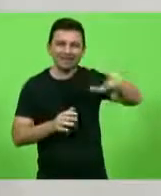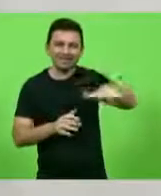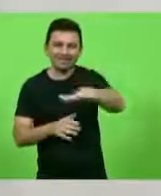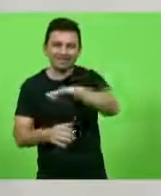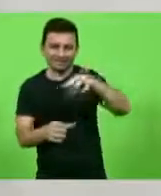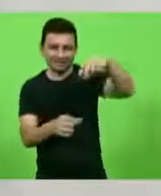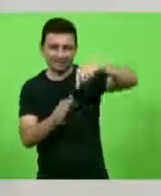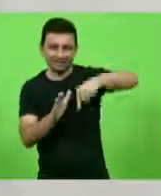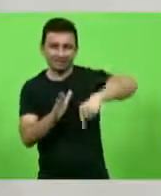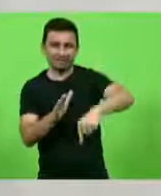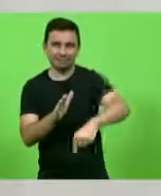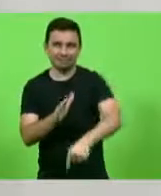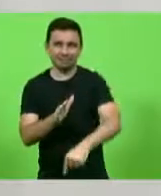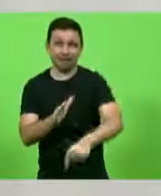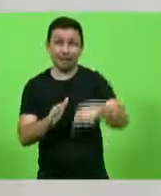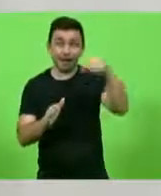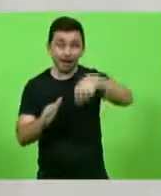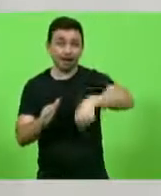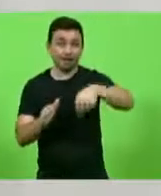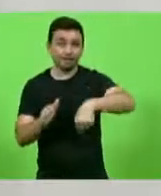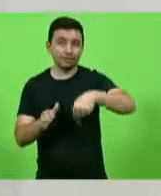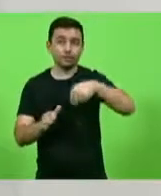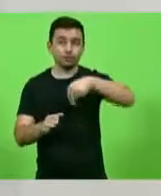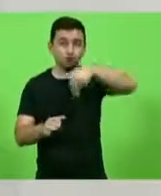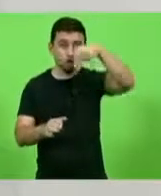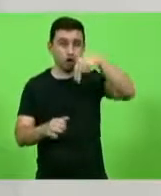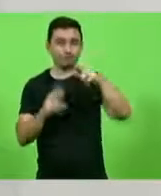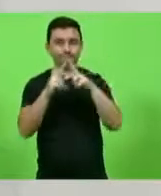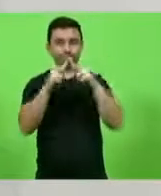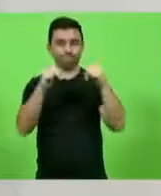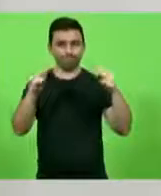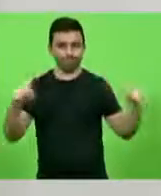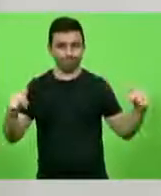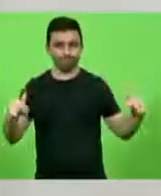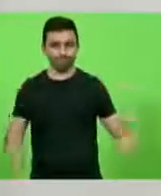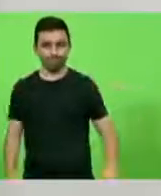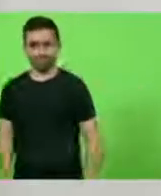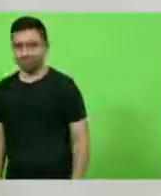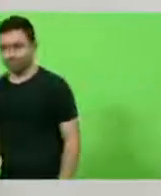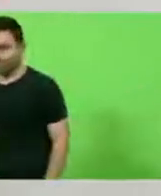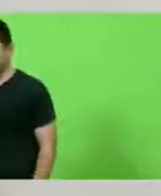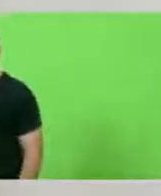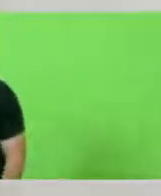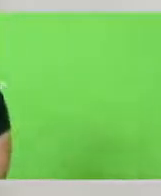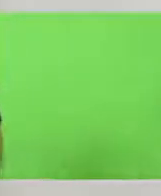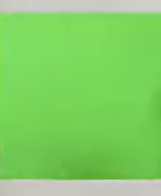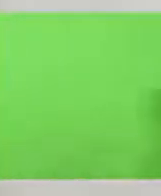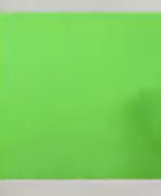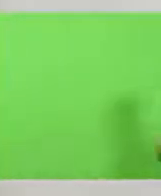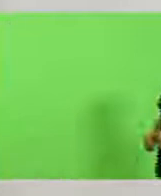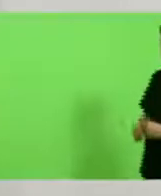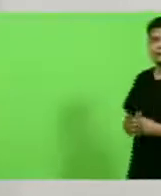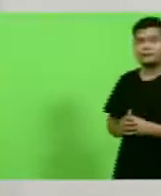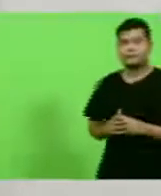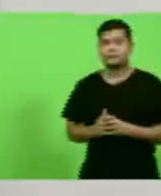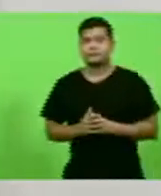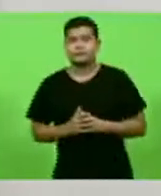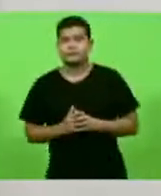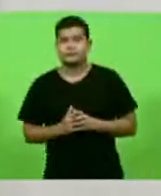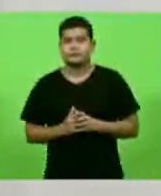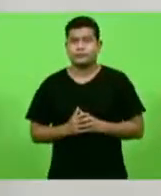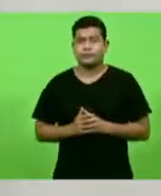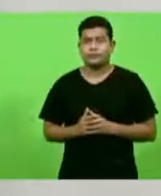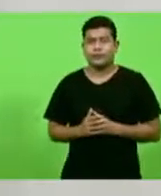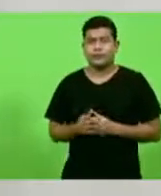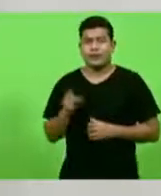nas águas da Bahia Norte de Florianópolis, quando a cidade se chamava Desterro, onde ele lecionou